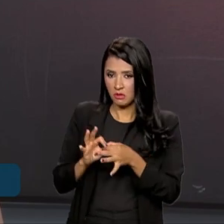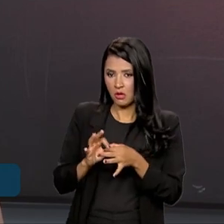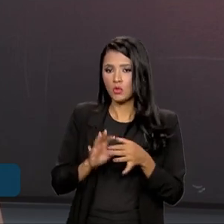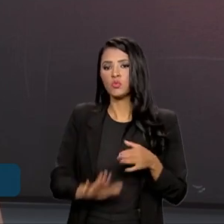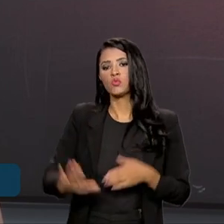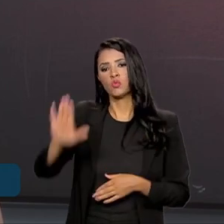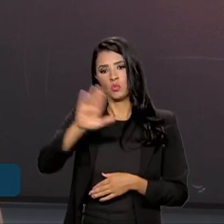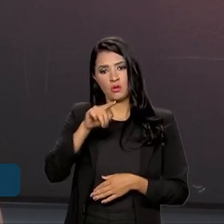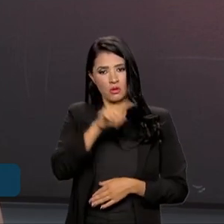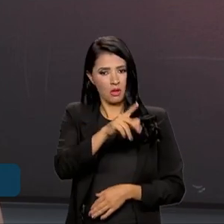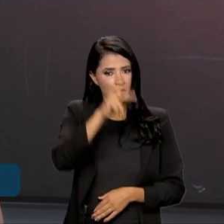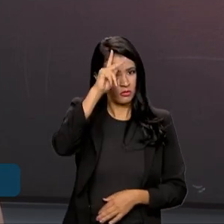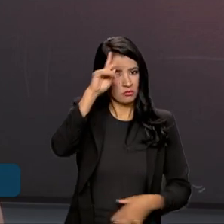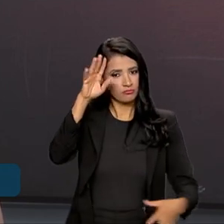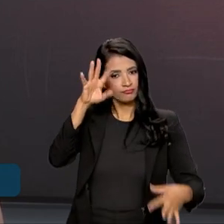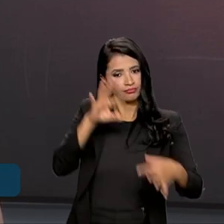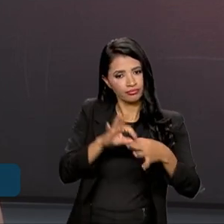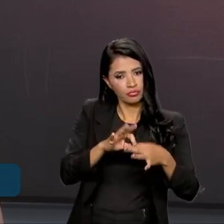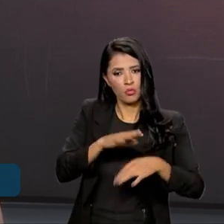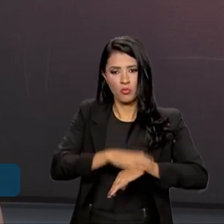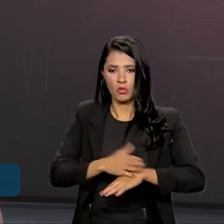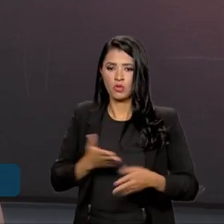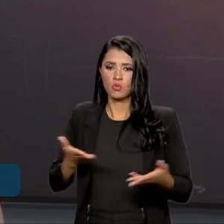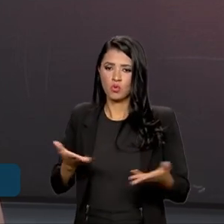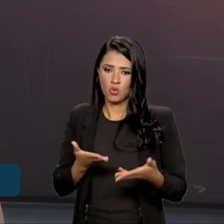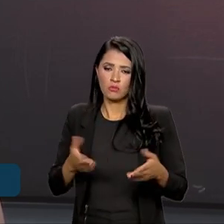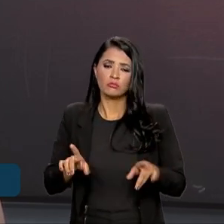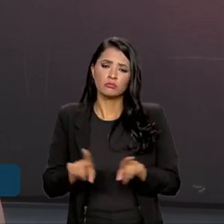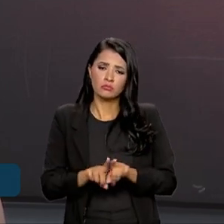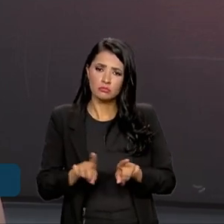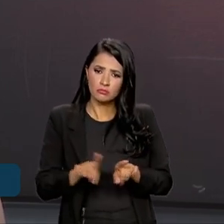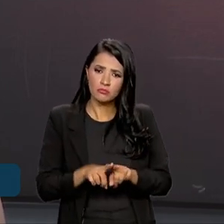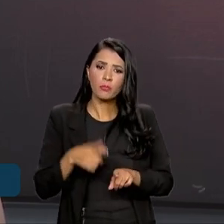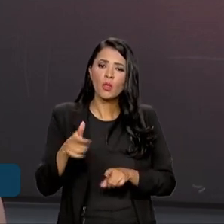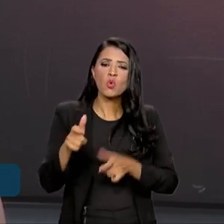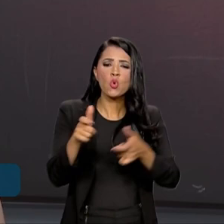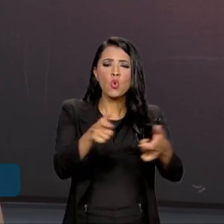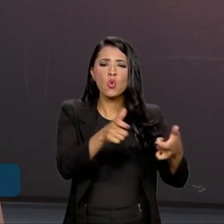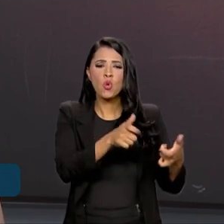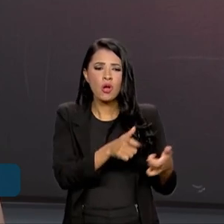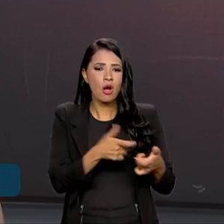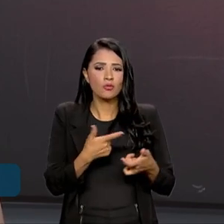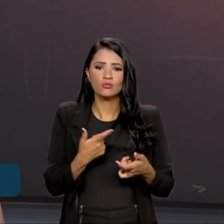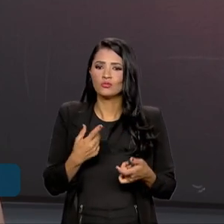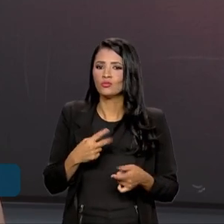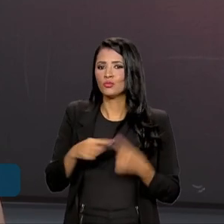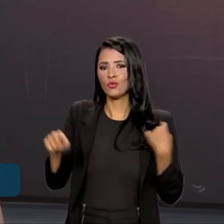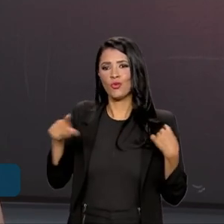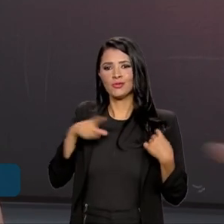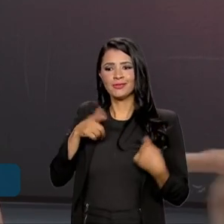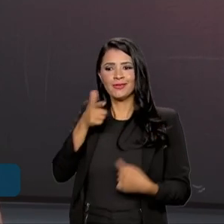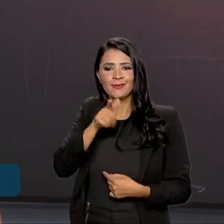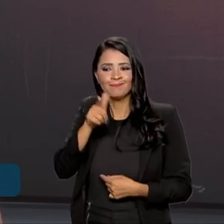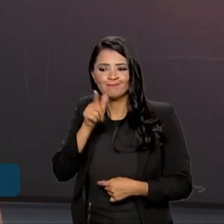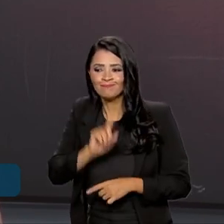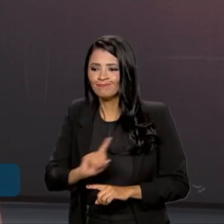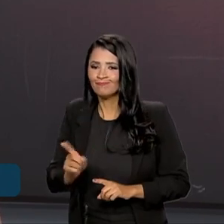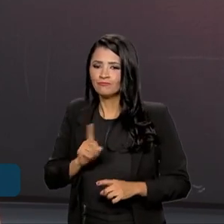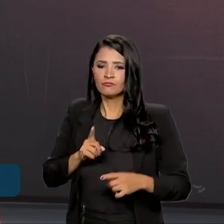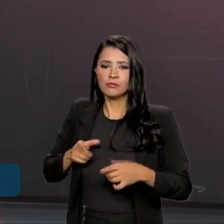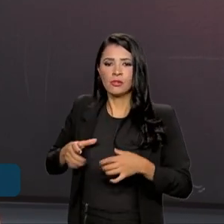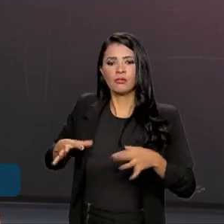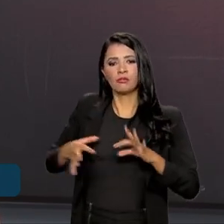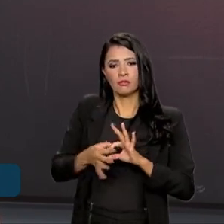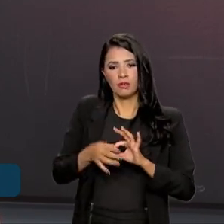Parintim se conecta, nesse momento, mas também naquelas localidades que não puderem se conectar, trazer energia limpa e